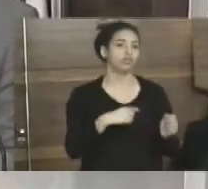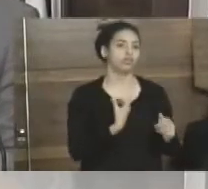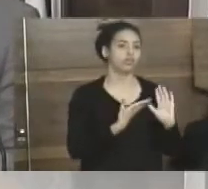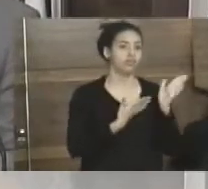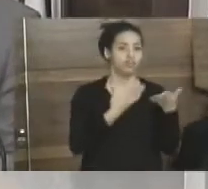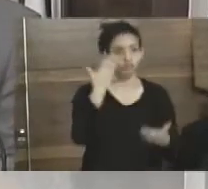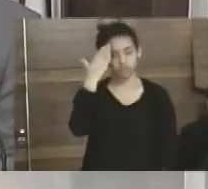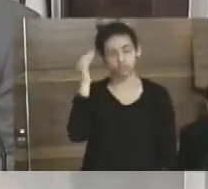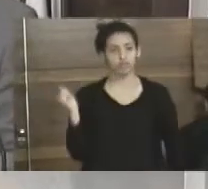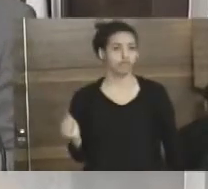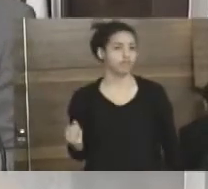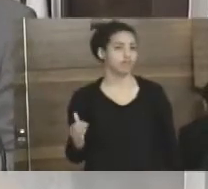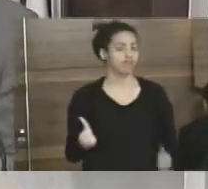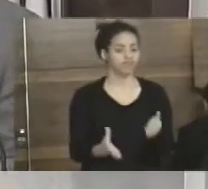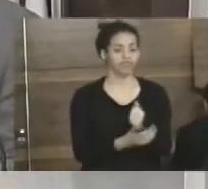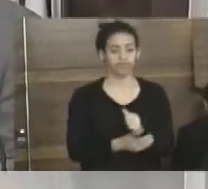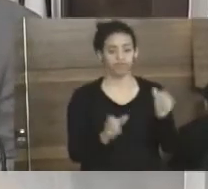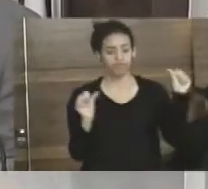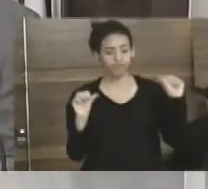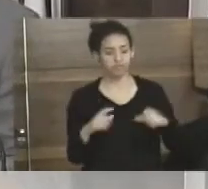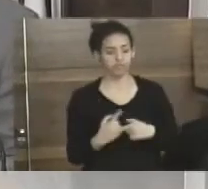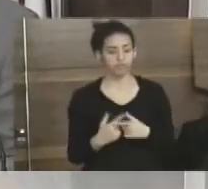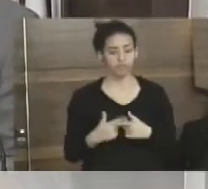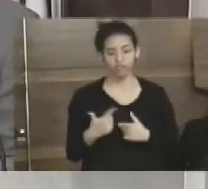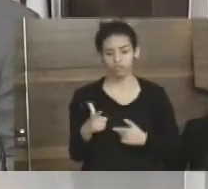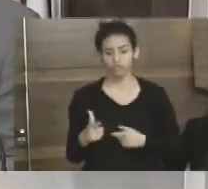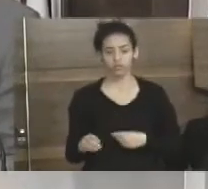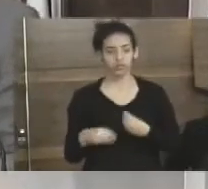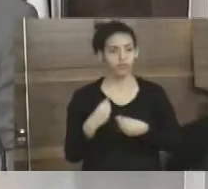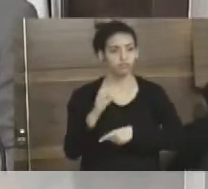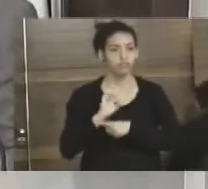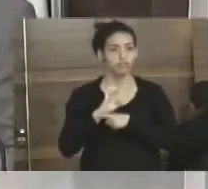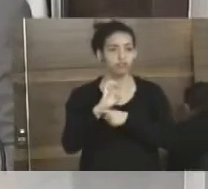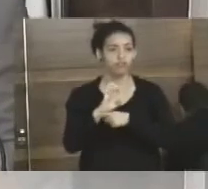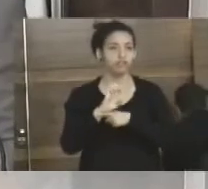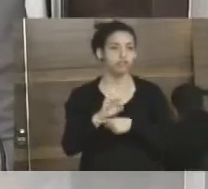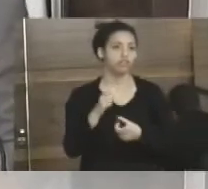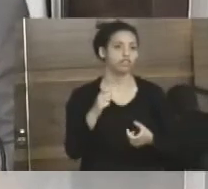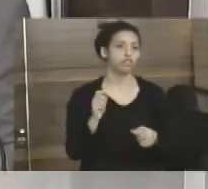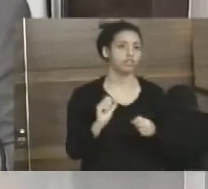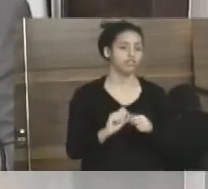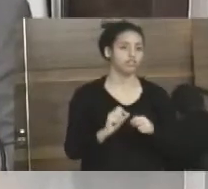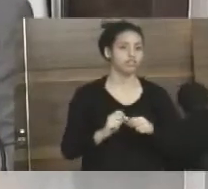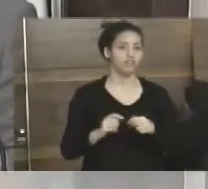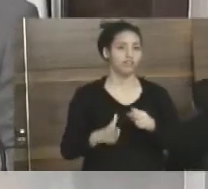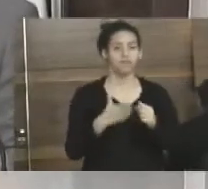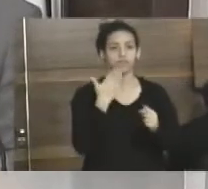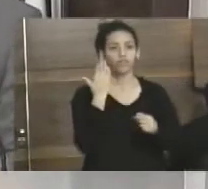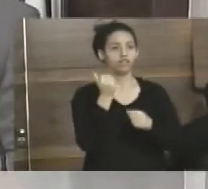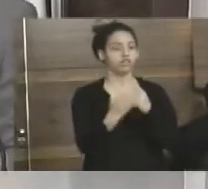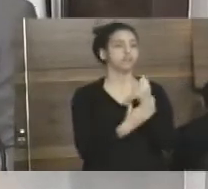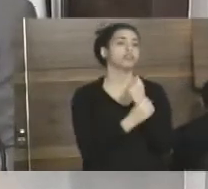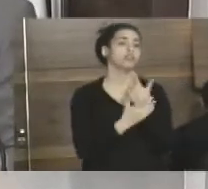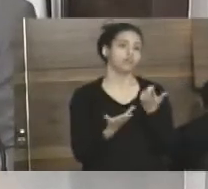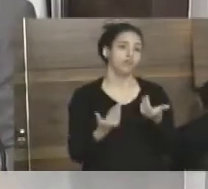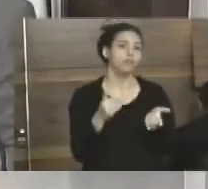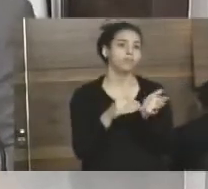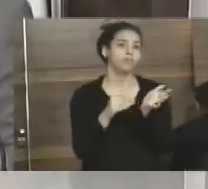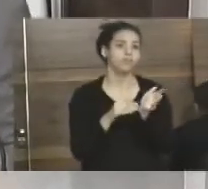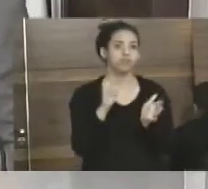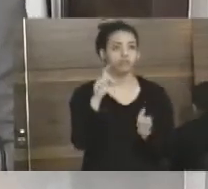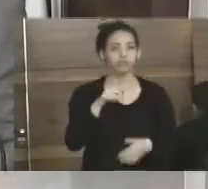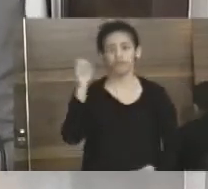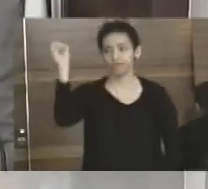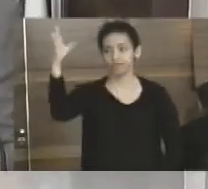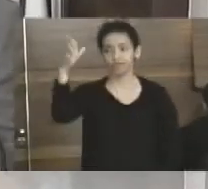pública está precária, porque o Estado não tem como investir na segurança pública. Então, vamos fazer o mínimo, que é, pelo menos, iluminar aquilo